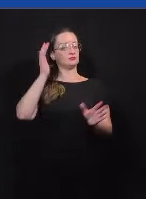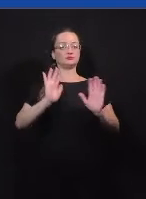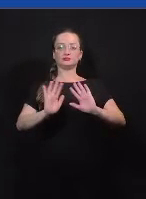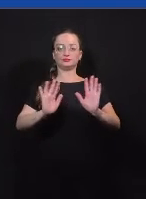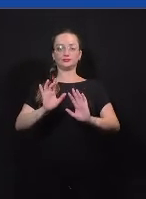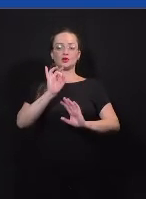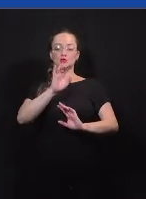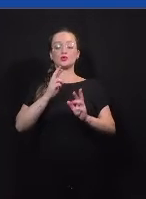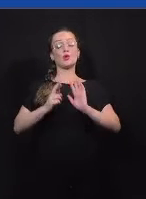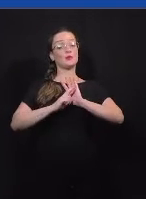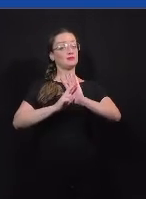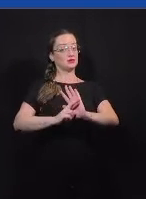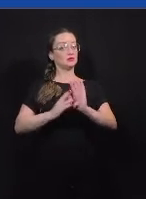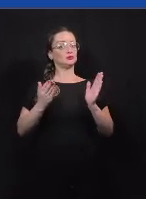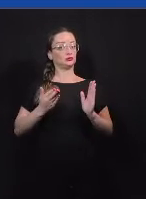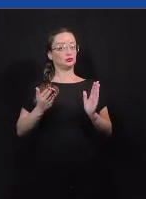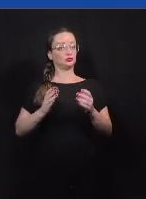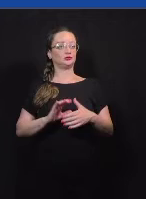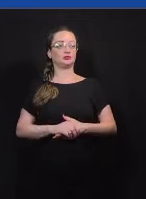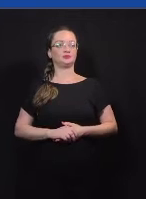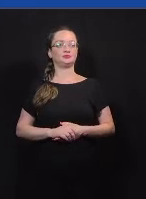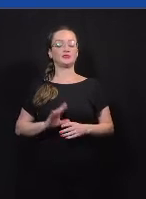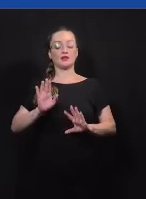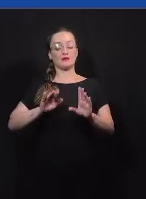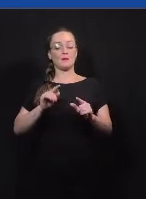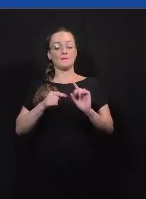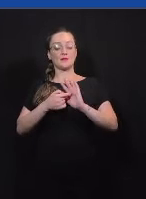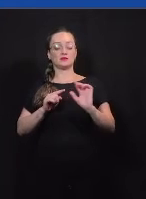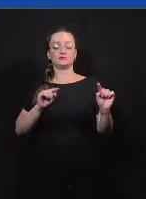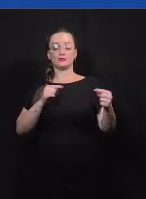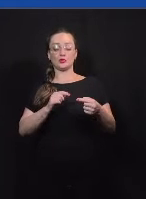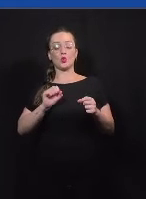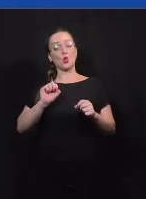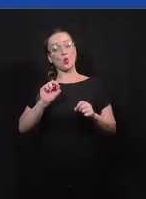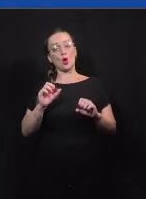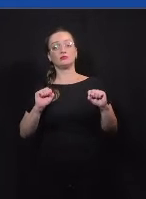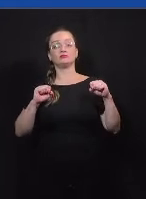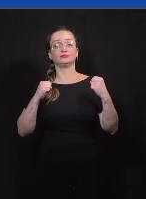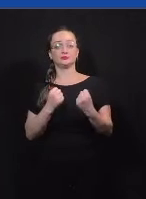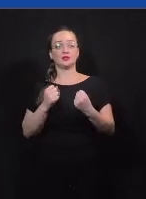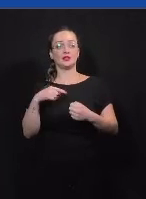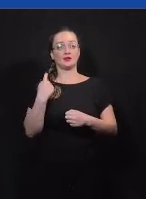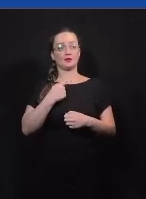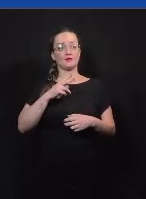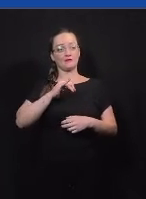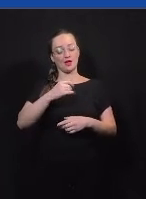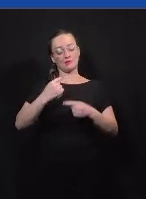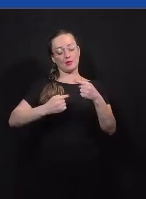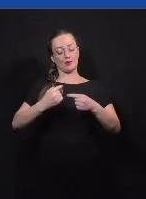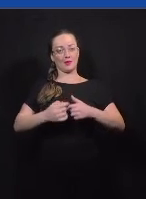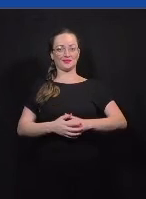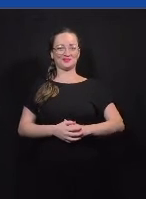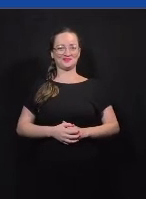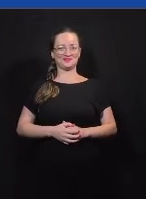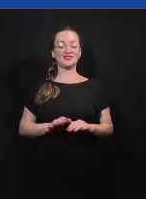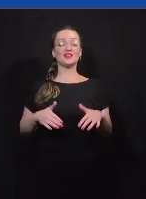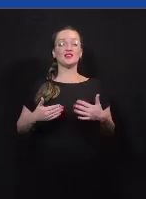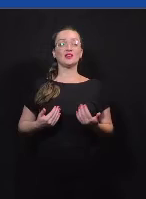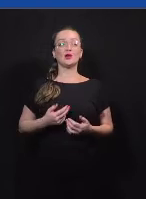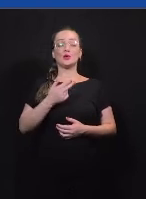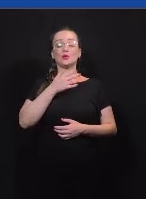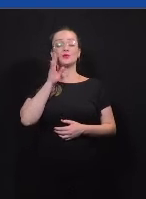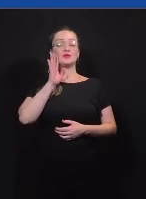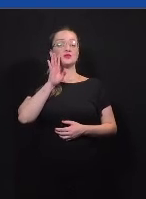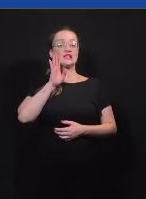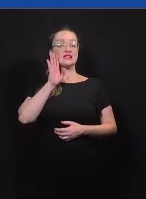representar pontos de oposição ou de defesa da moção que vai ser debatida. E aí, uma coisa muito legal